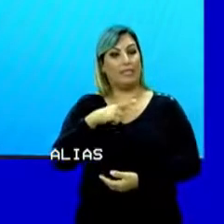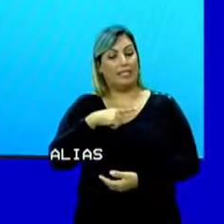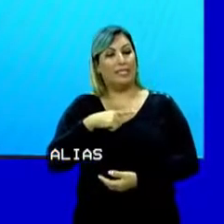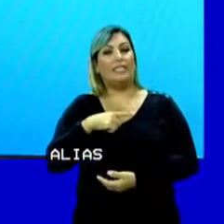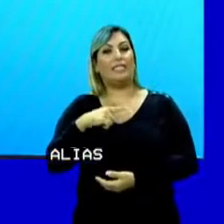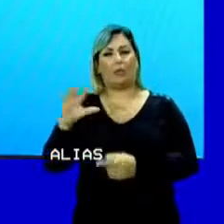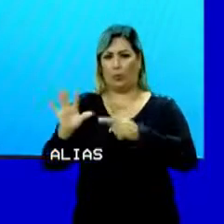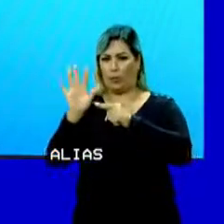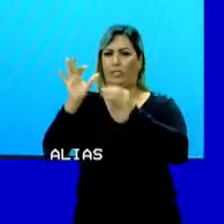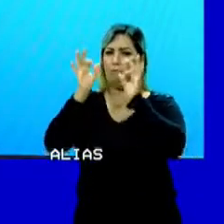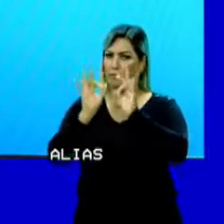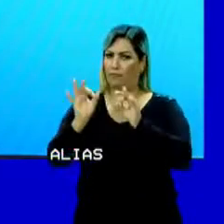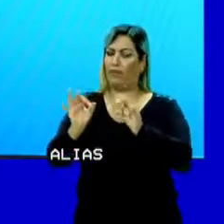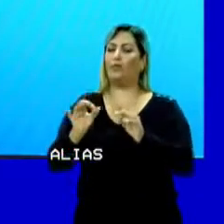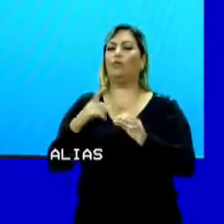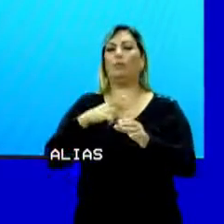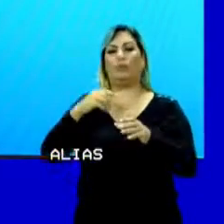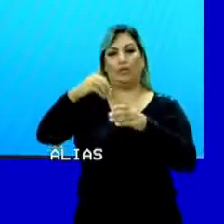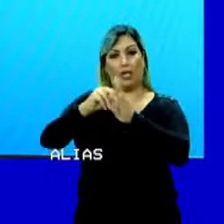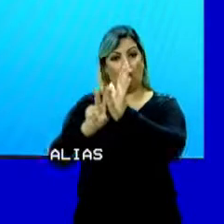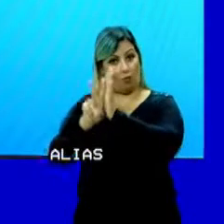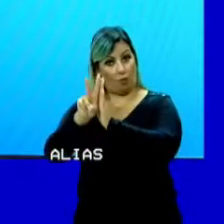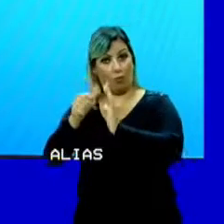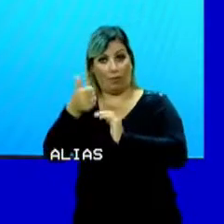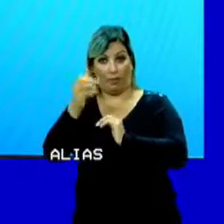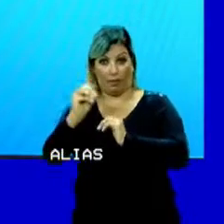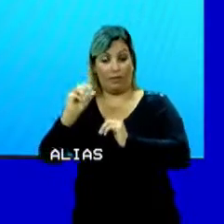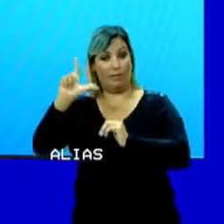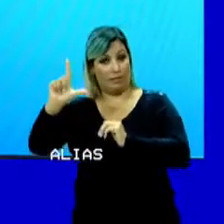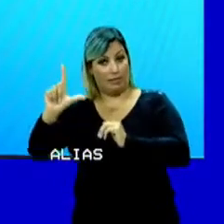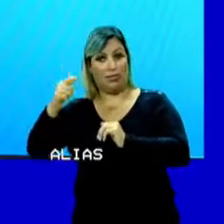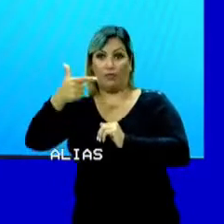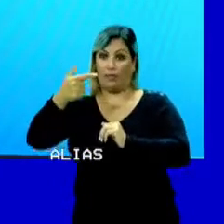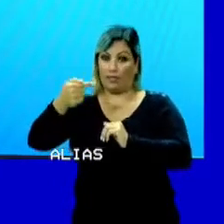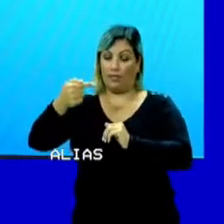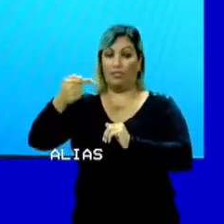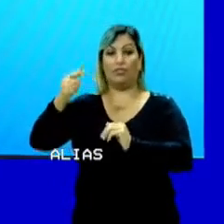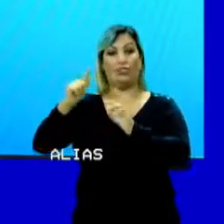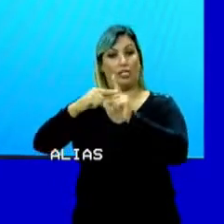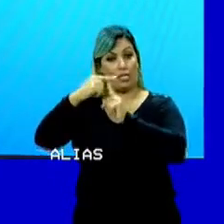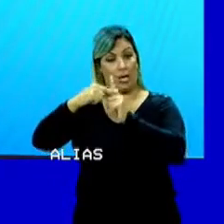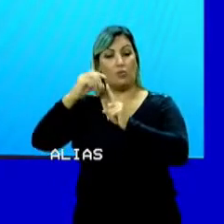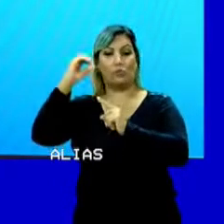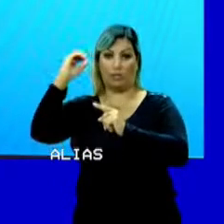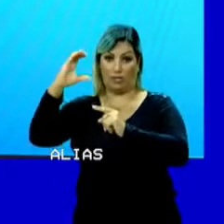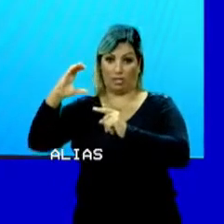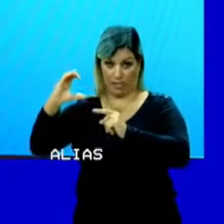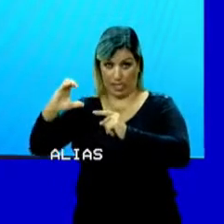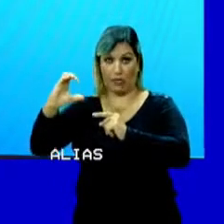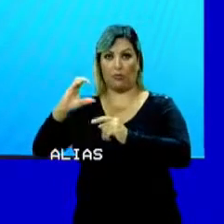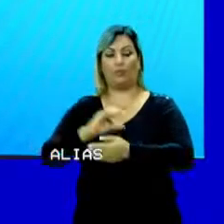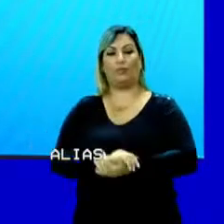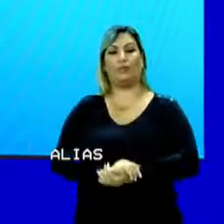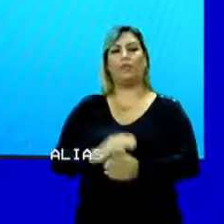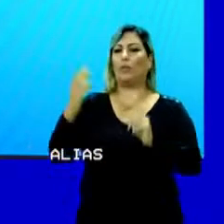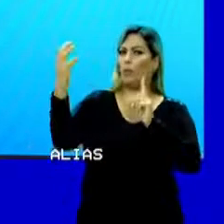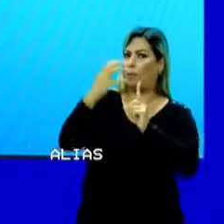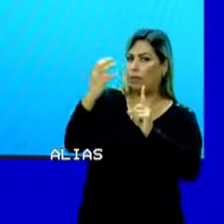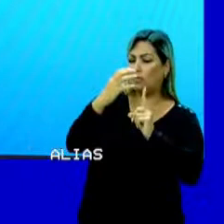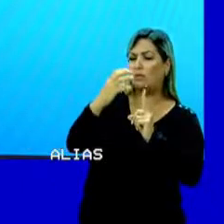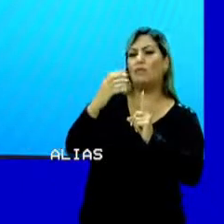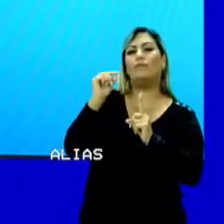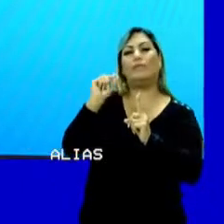massa de um gás perfeito Ocupa o volume de 10 litros a 27 graus Celsius e exerce a pressão de 150